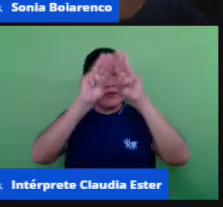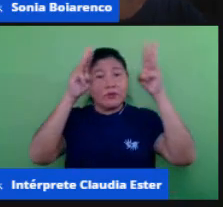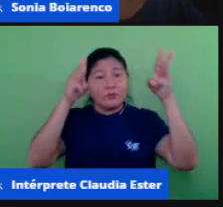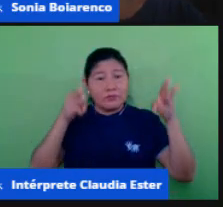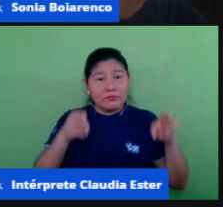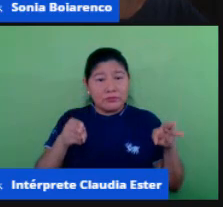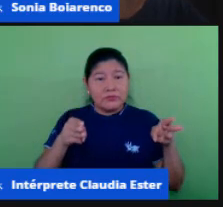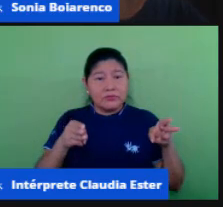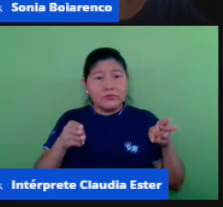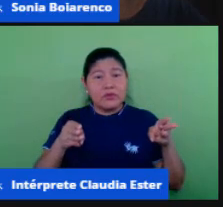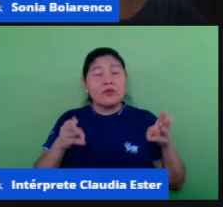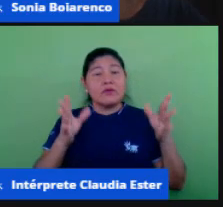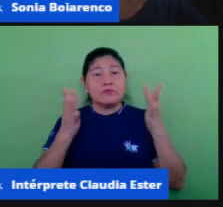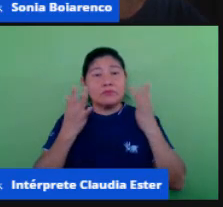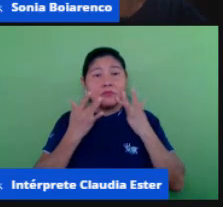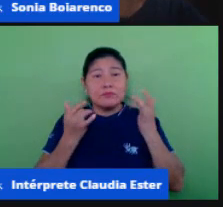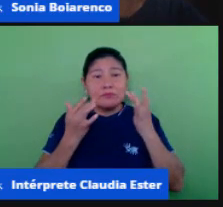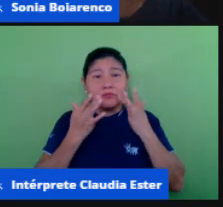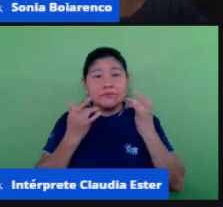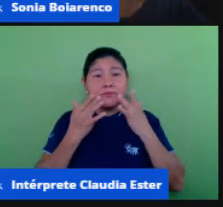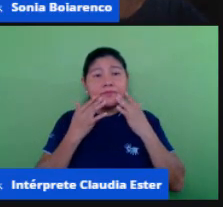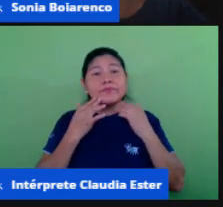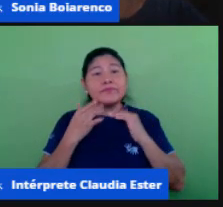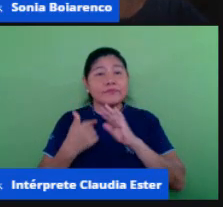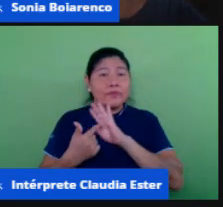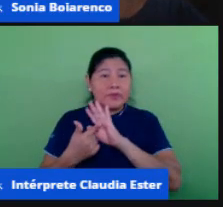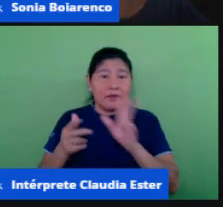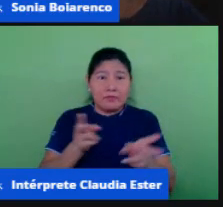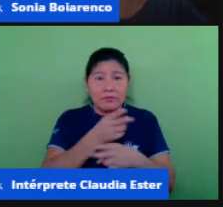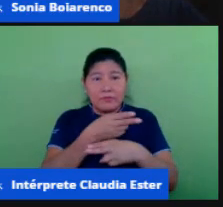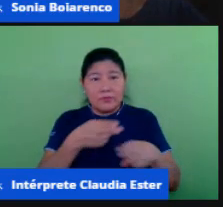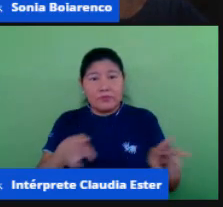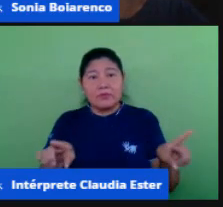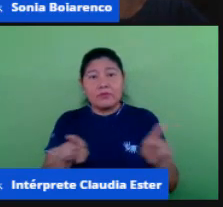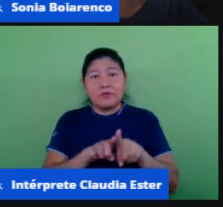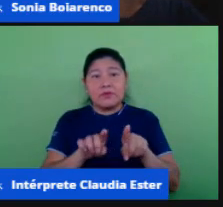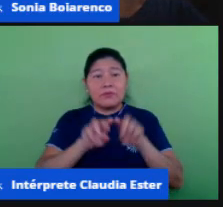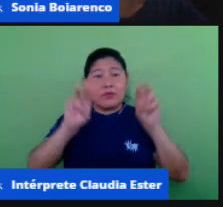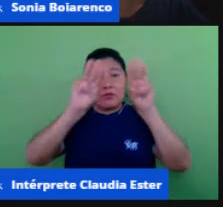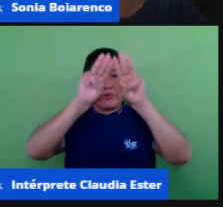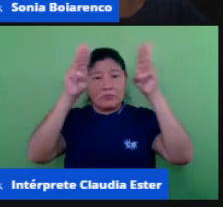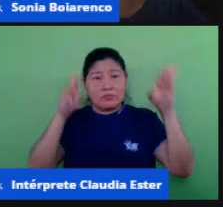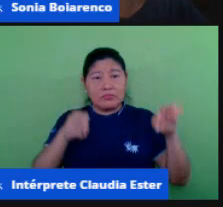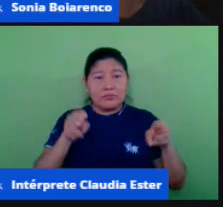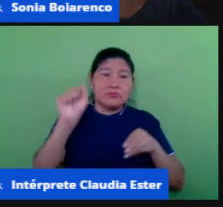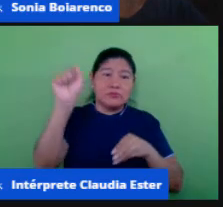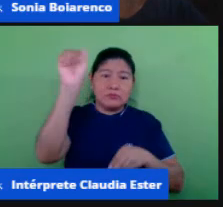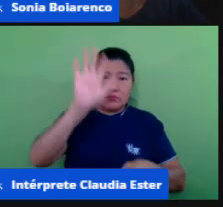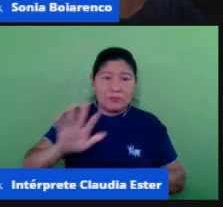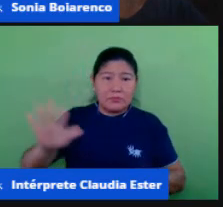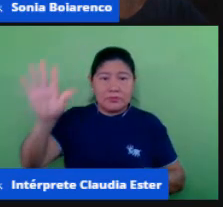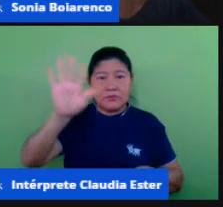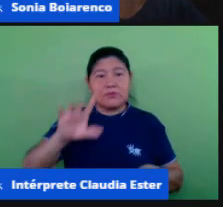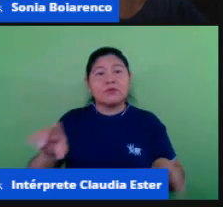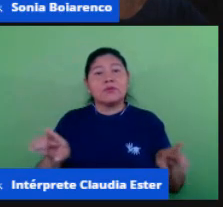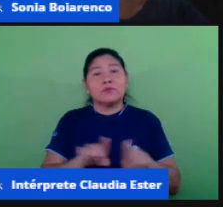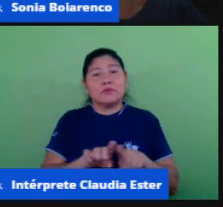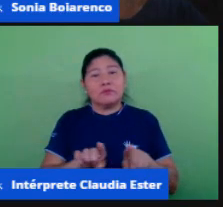Arte o Museu Nacional vai Jeperson o passando para nós aí